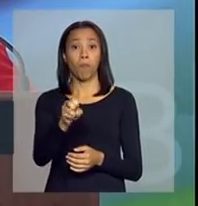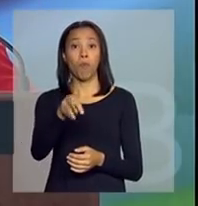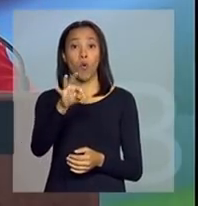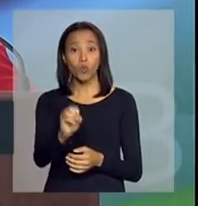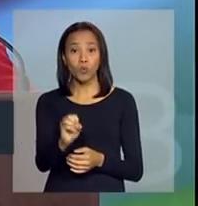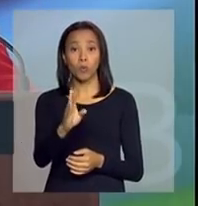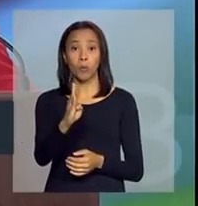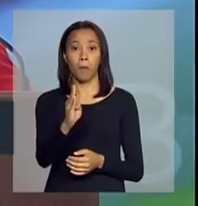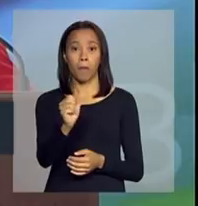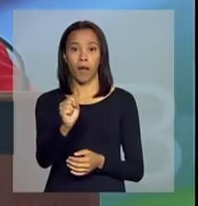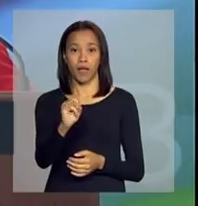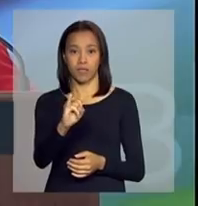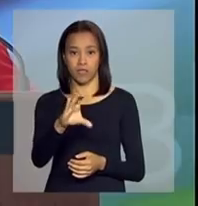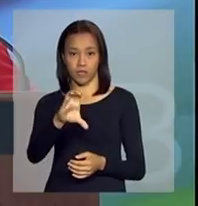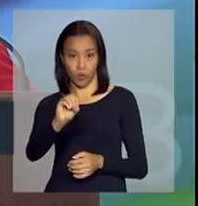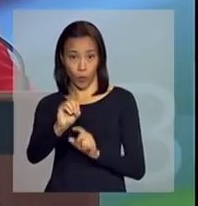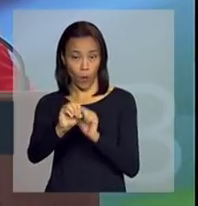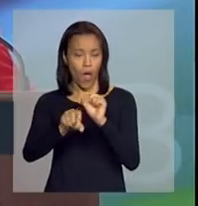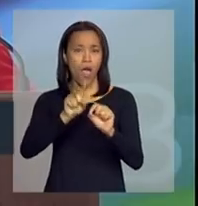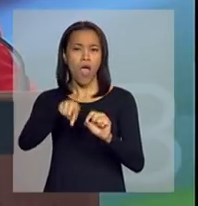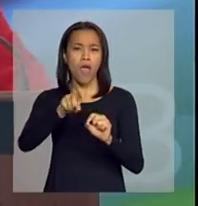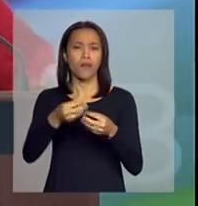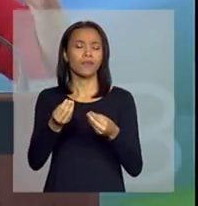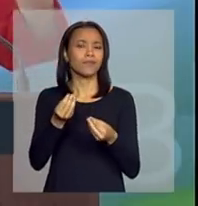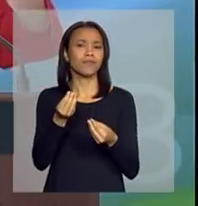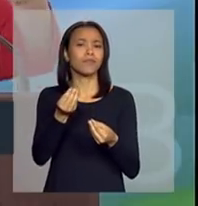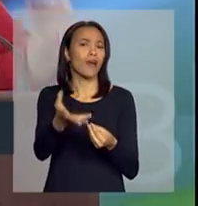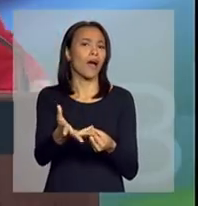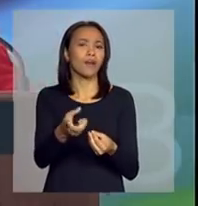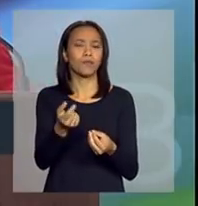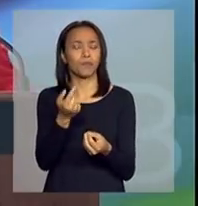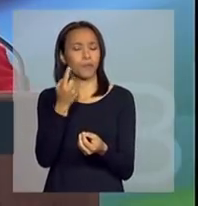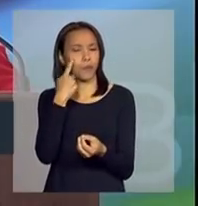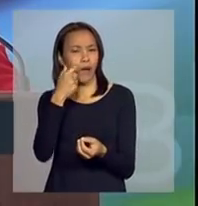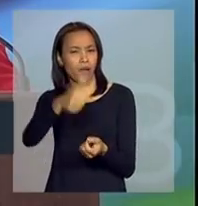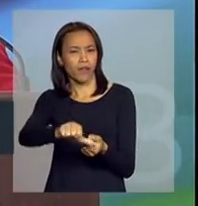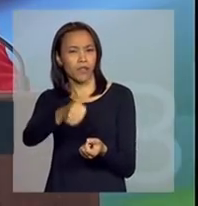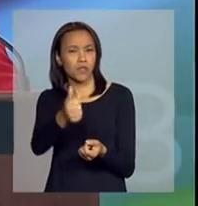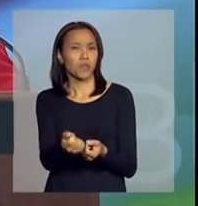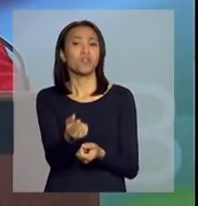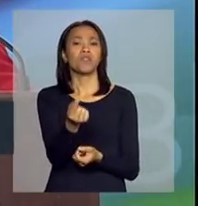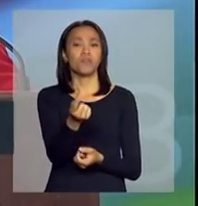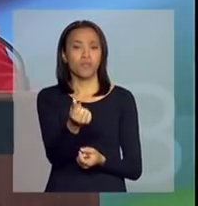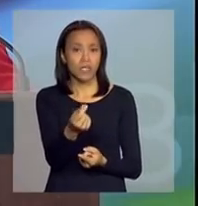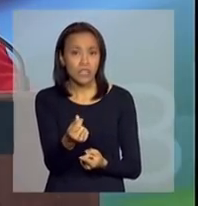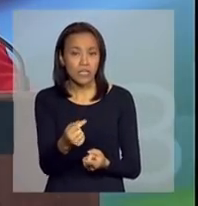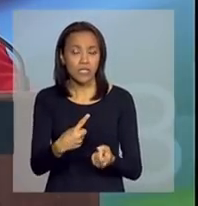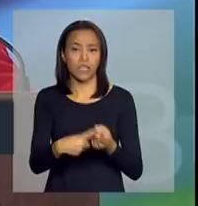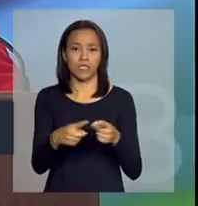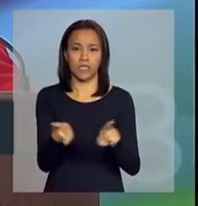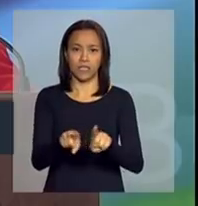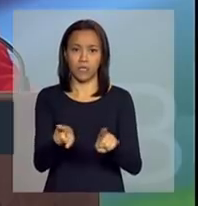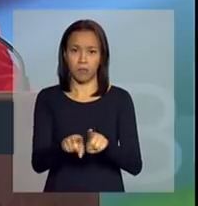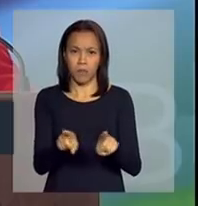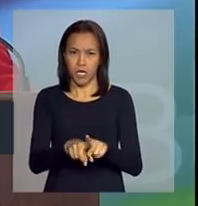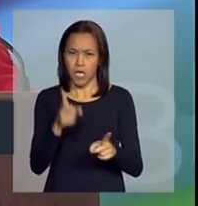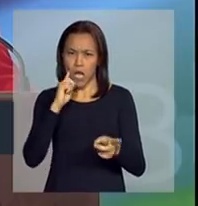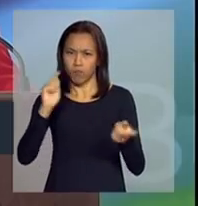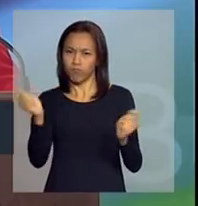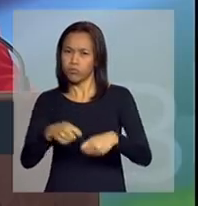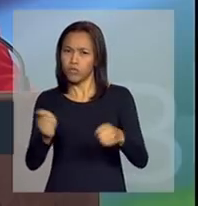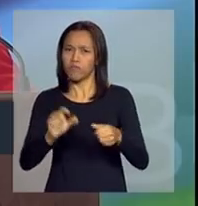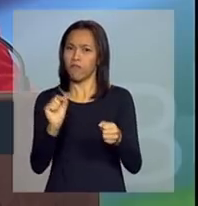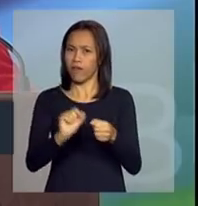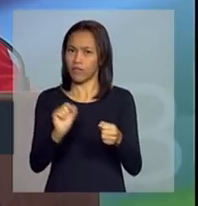dado por questões financeiras e de capacidade de fazer face